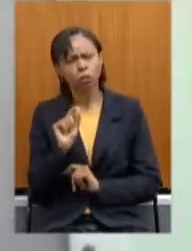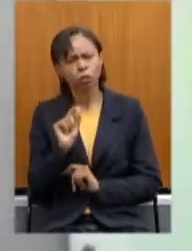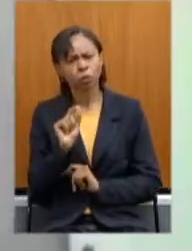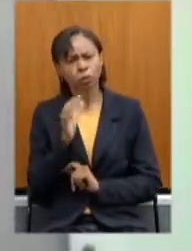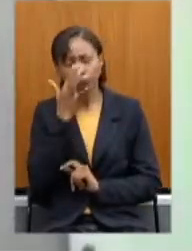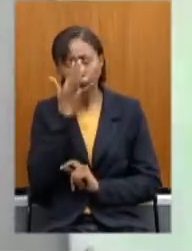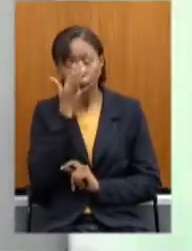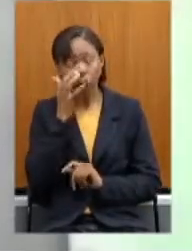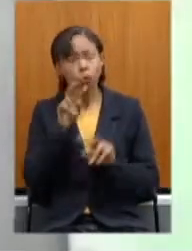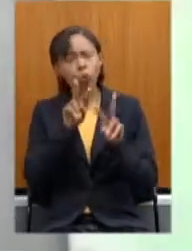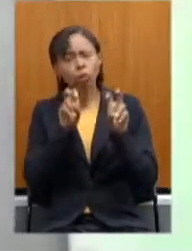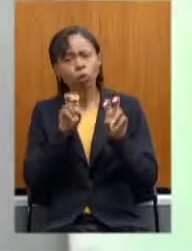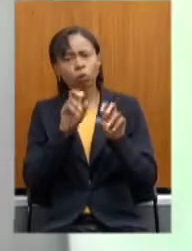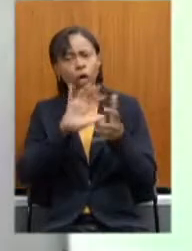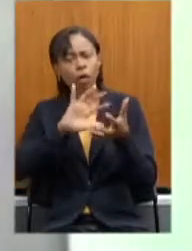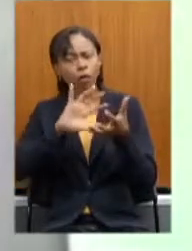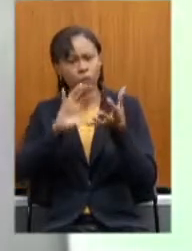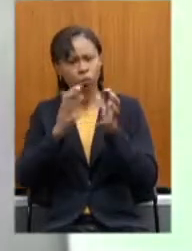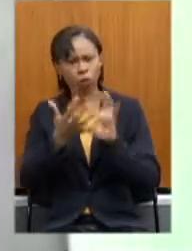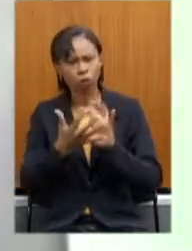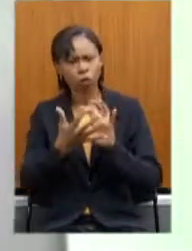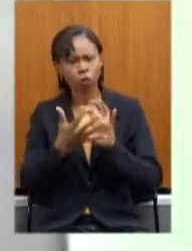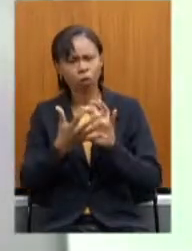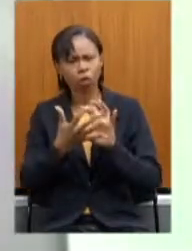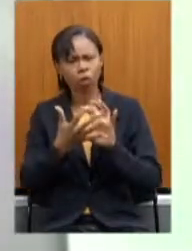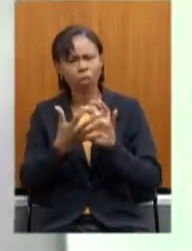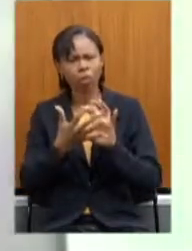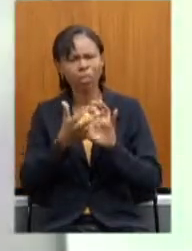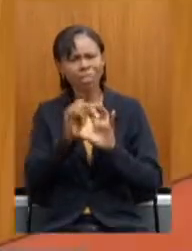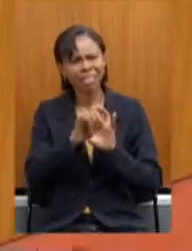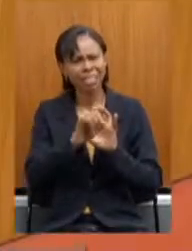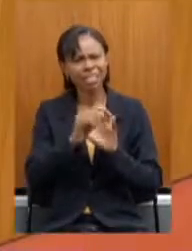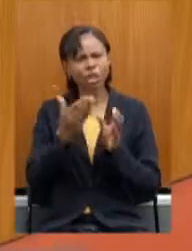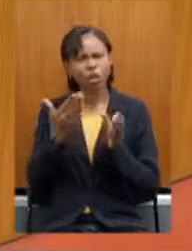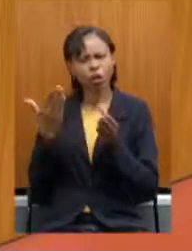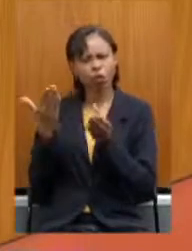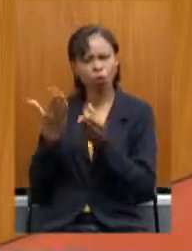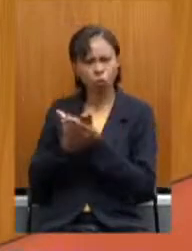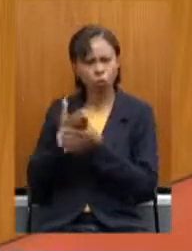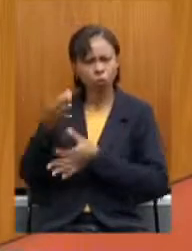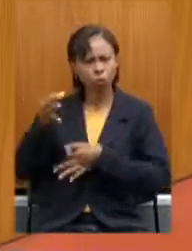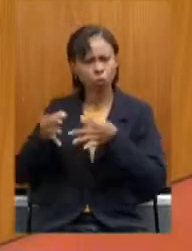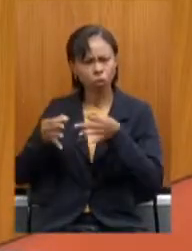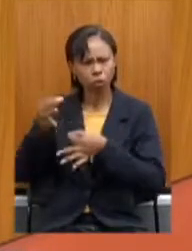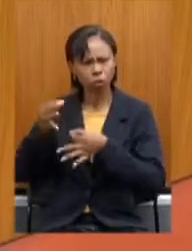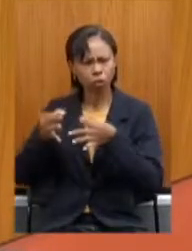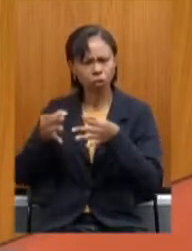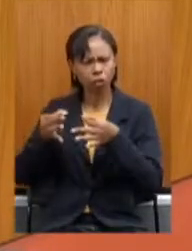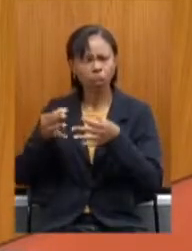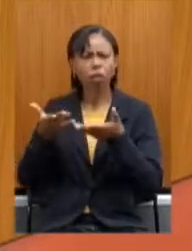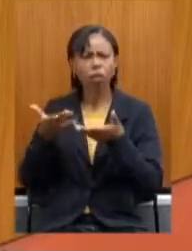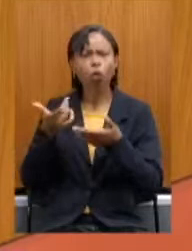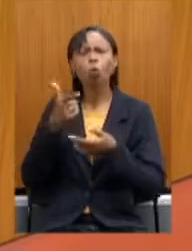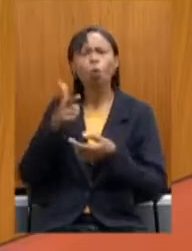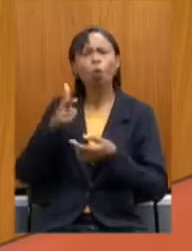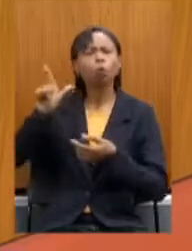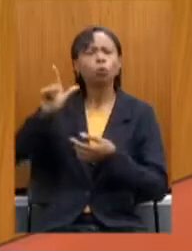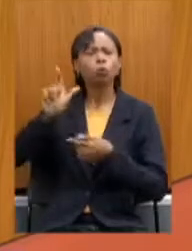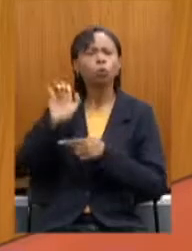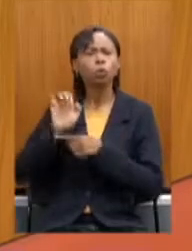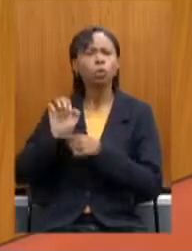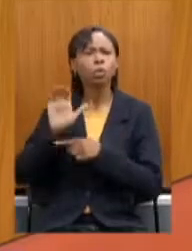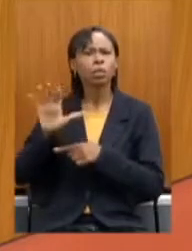Sobre essa reforma que vocês foram para a justiça, estão esperando, os outros estados, só para uma